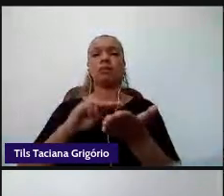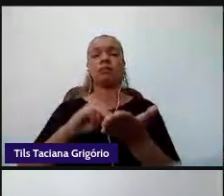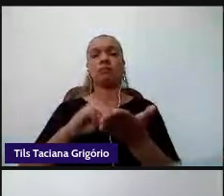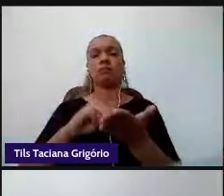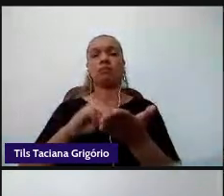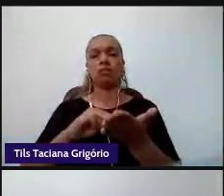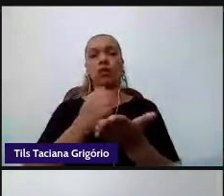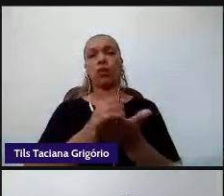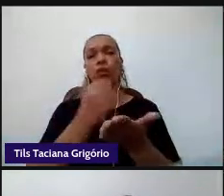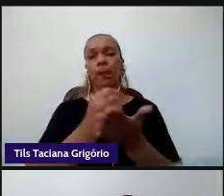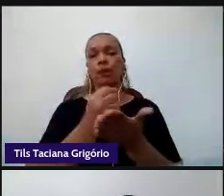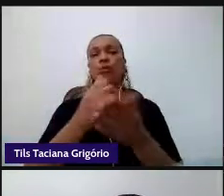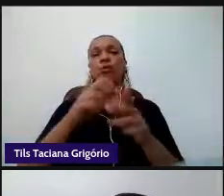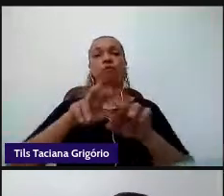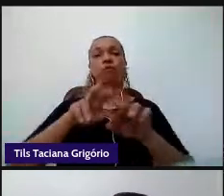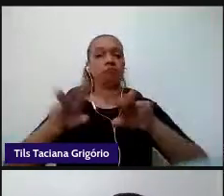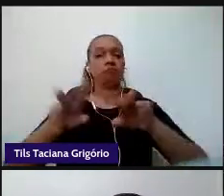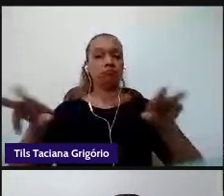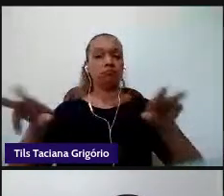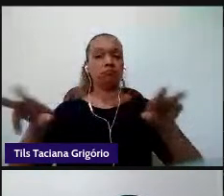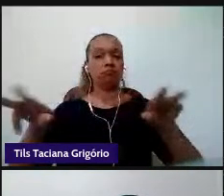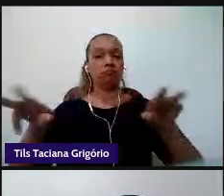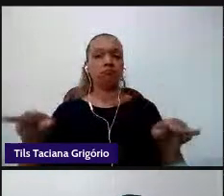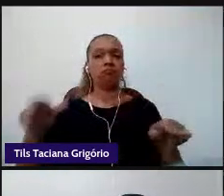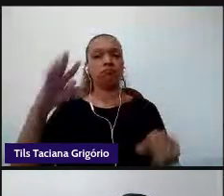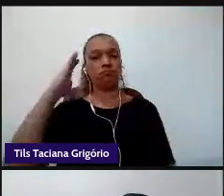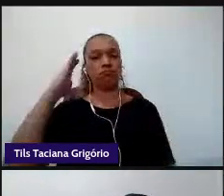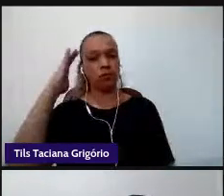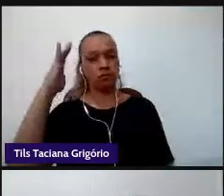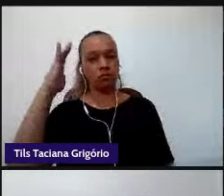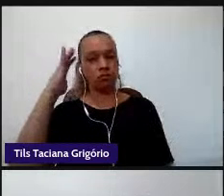foram embasando o nosso processo reflexivo.